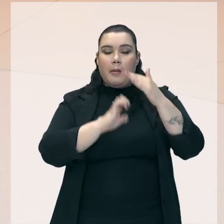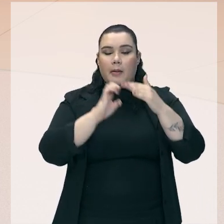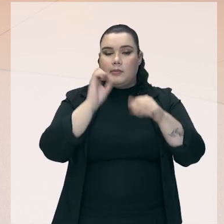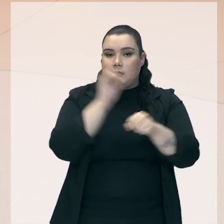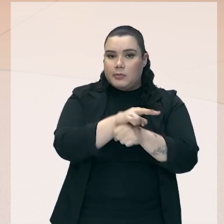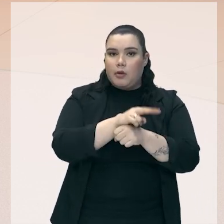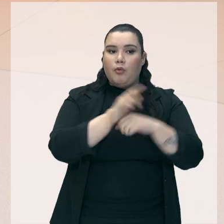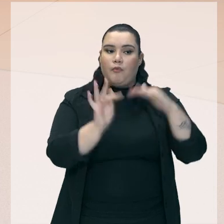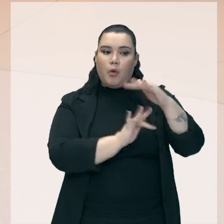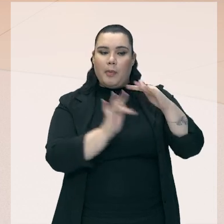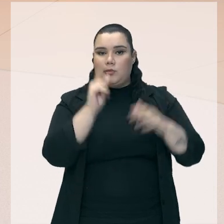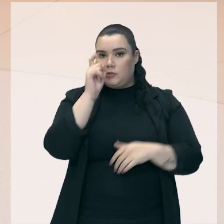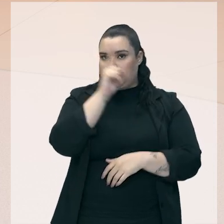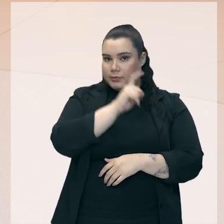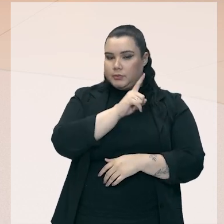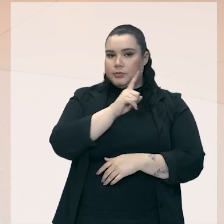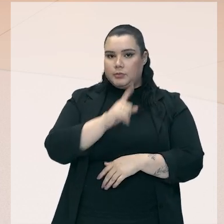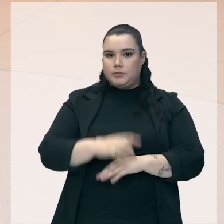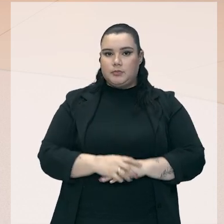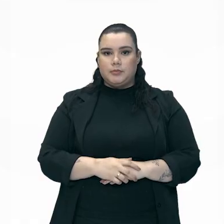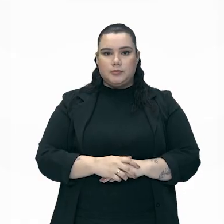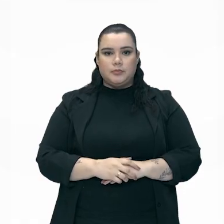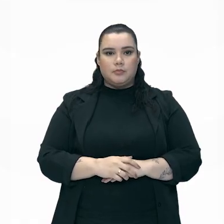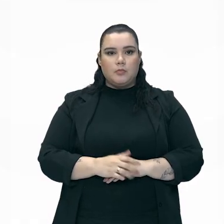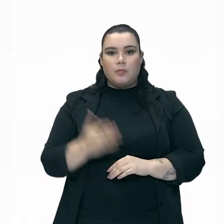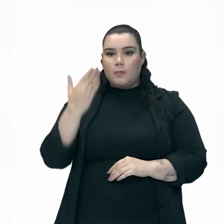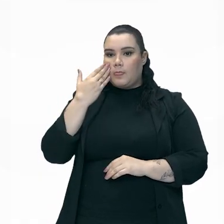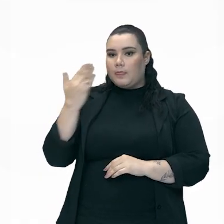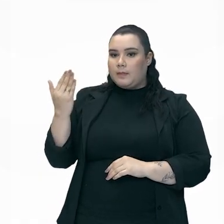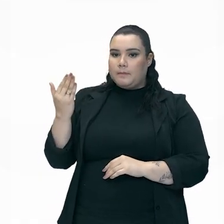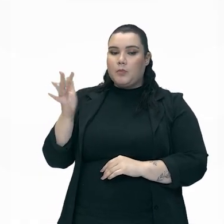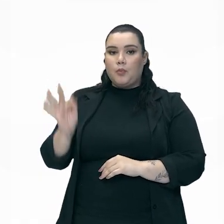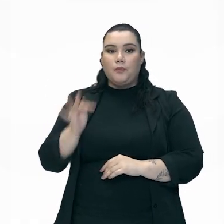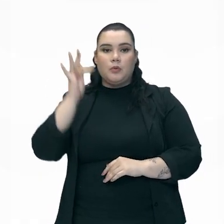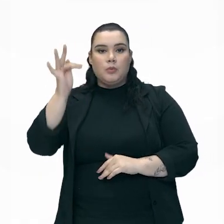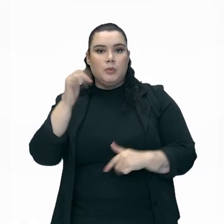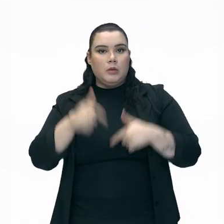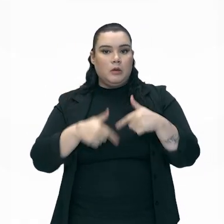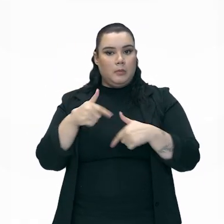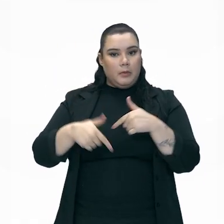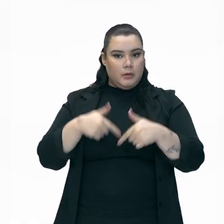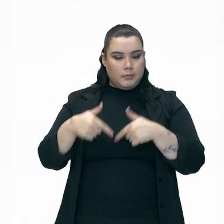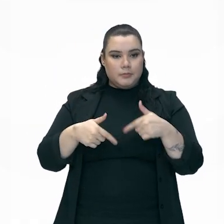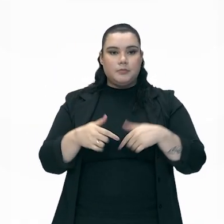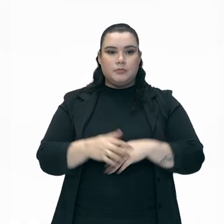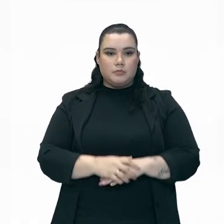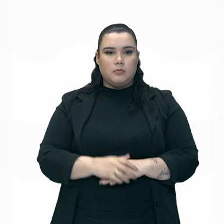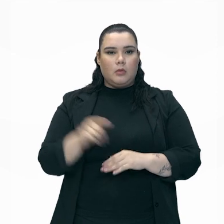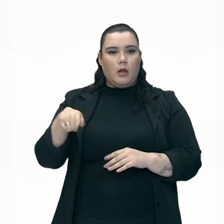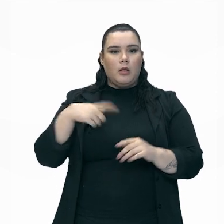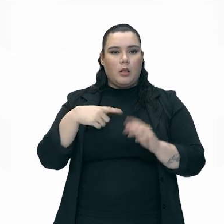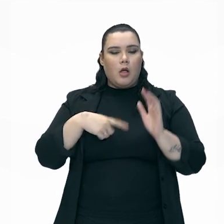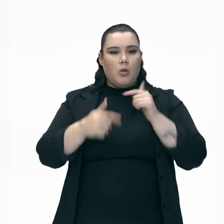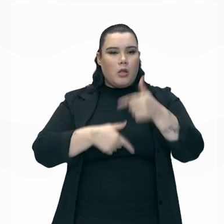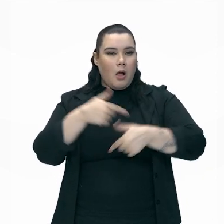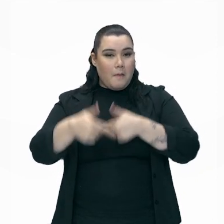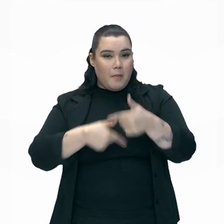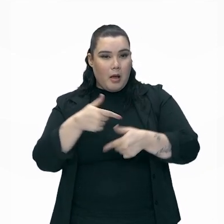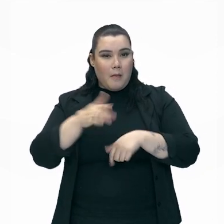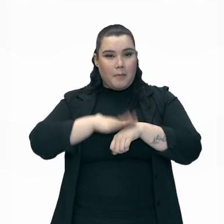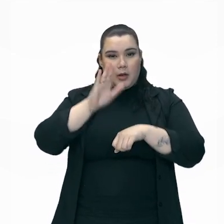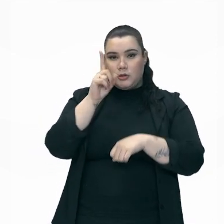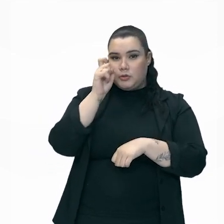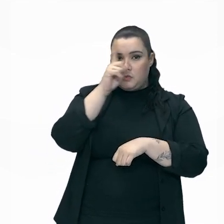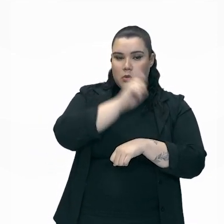conseguem, né. Vamos dar uma olhada aí nessa próxima tela que mostra o futuro do trabalho. As atividades que são mais complexas, pessoal,